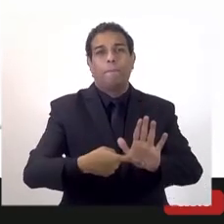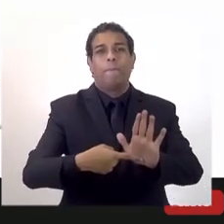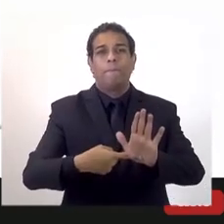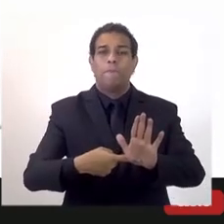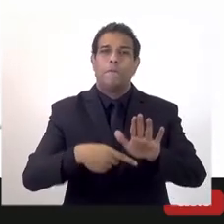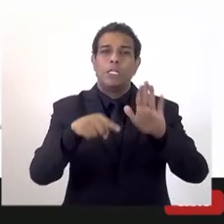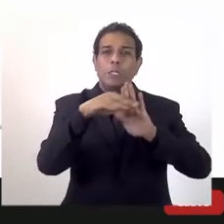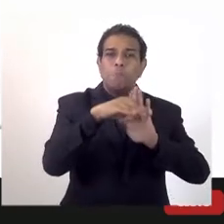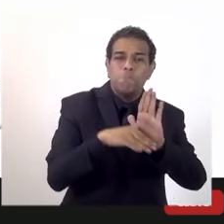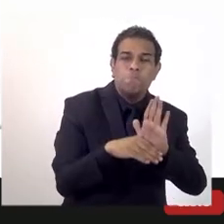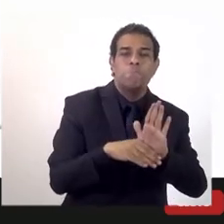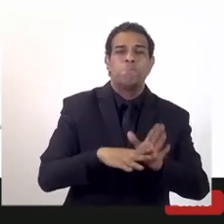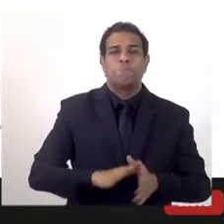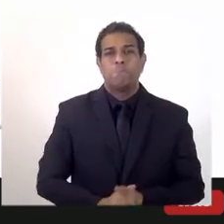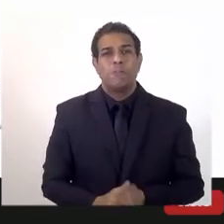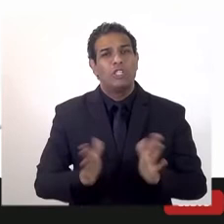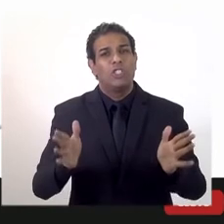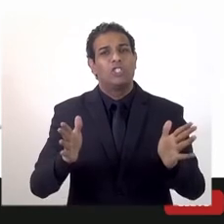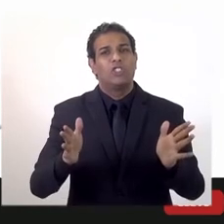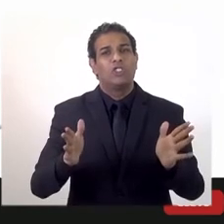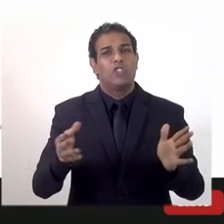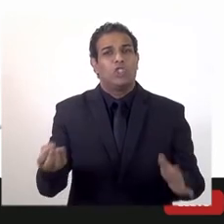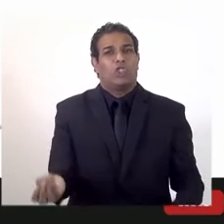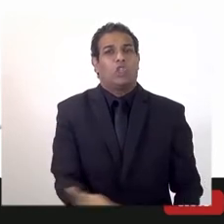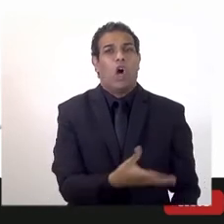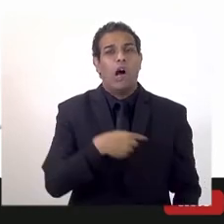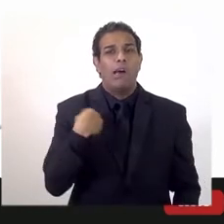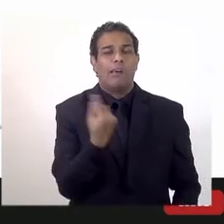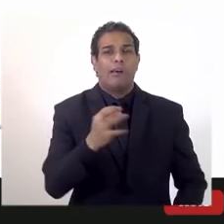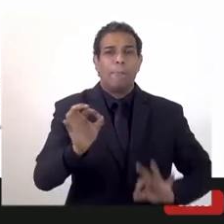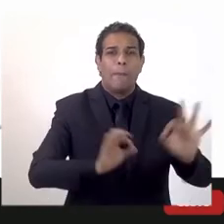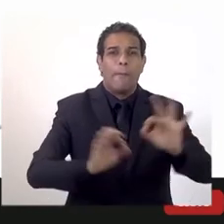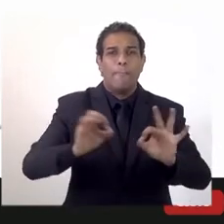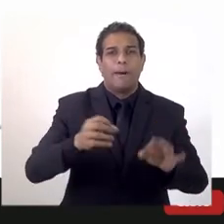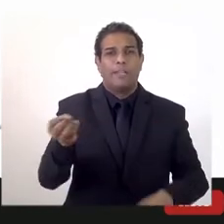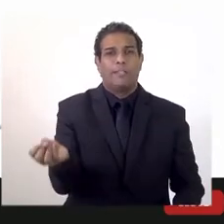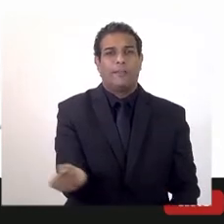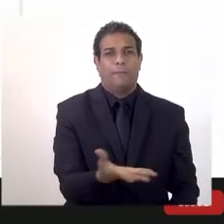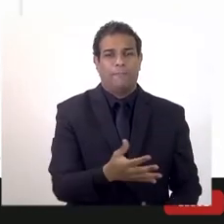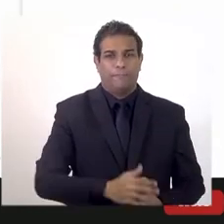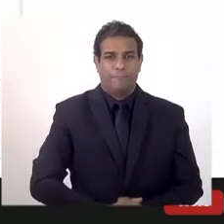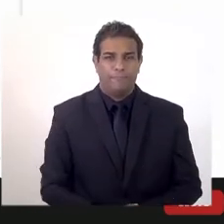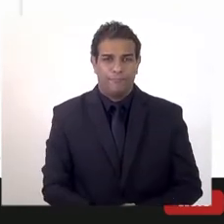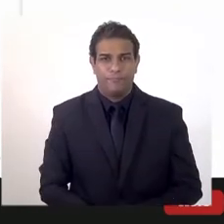enfim, já está bastante atual, mas nós já estamos atualizando ela. Pode ir, por favor.